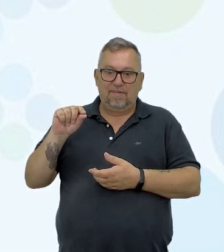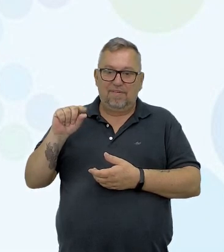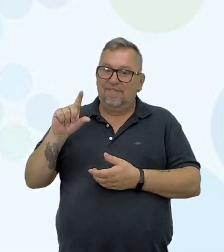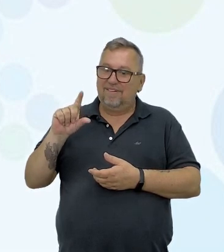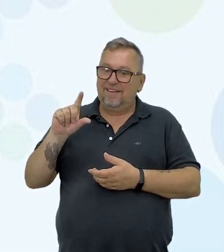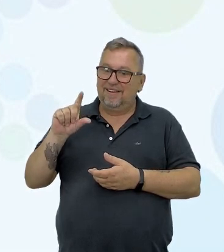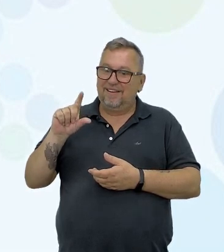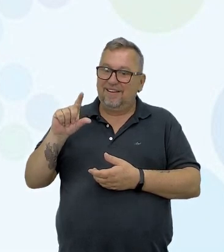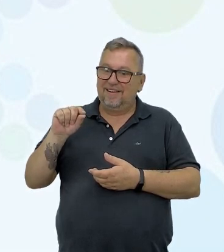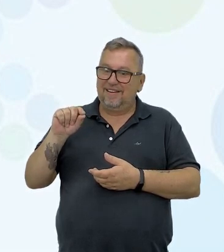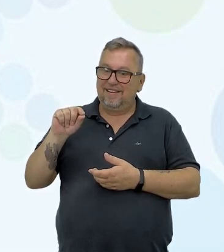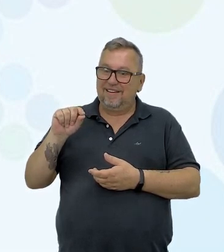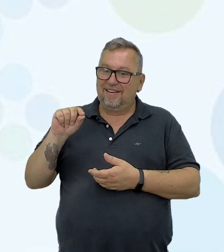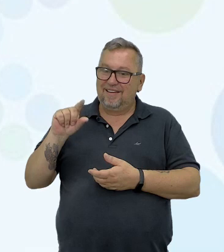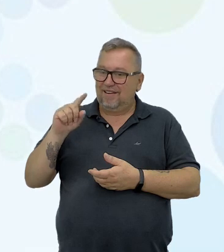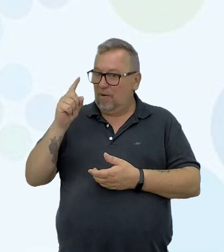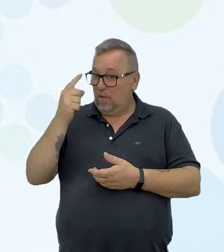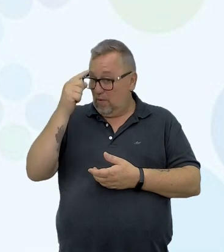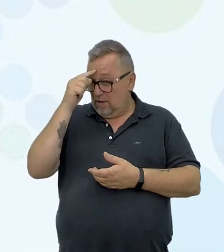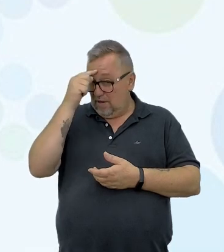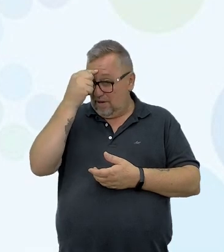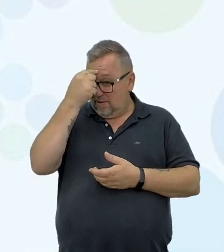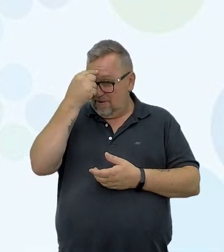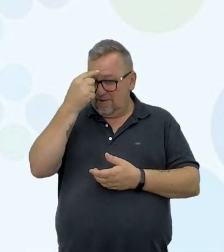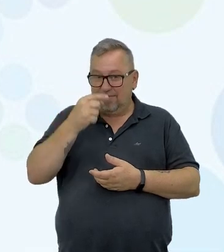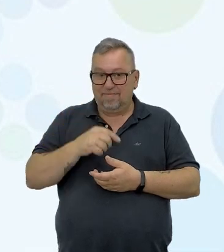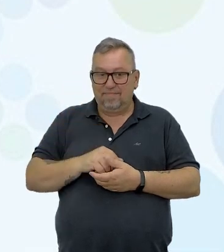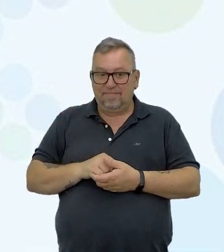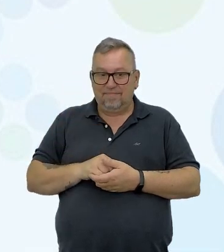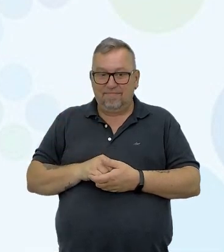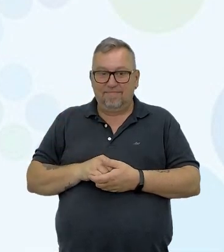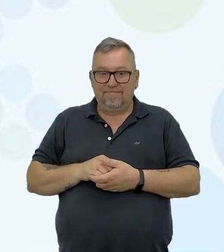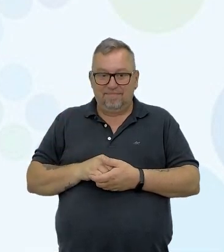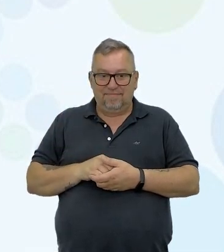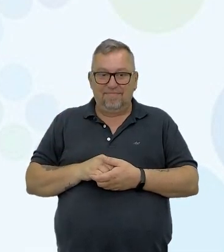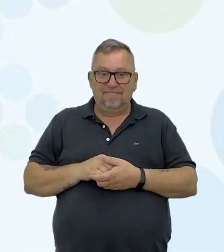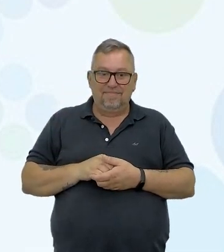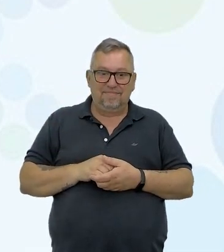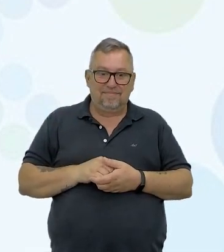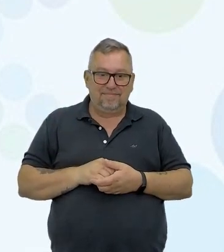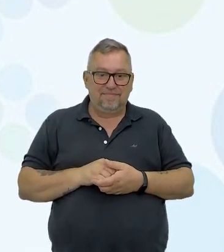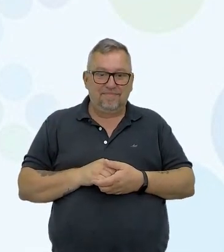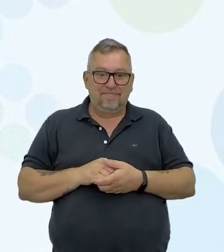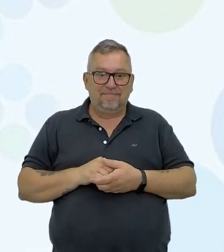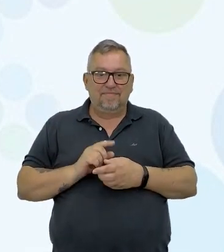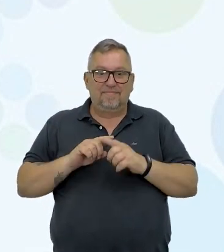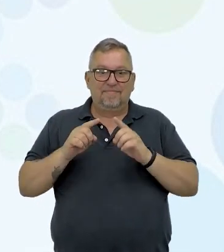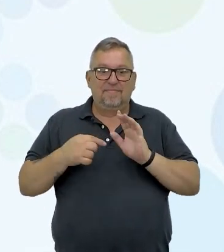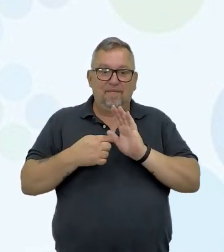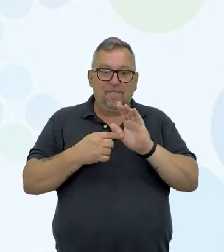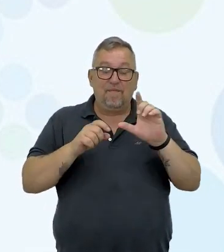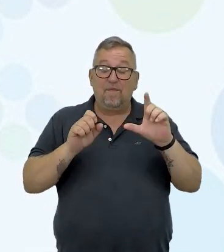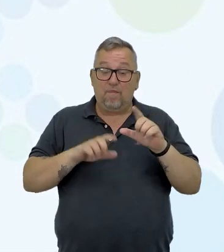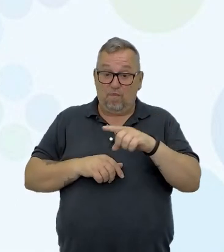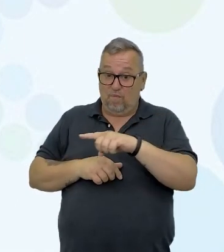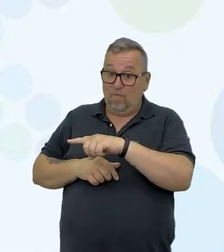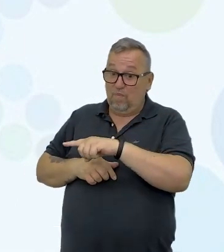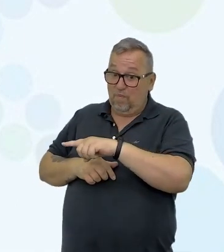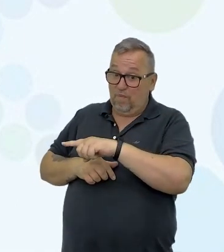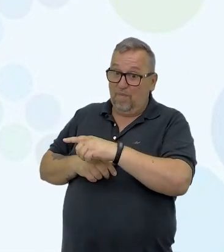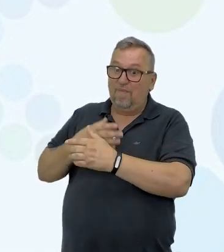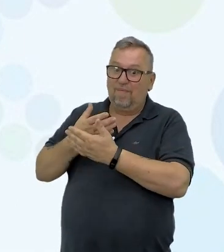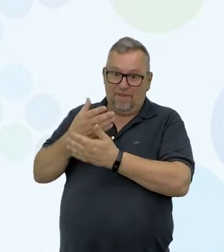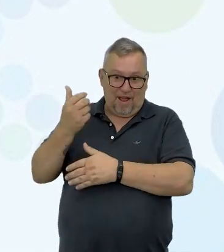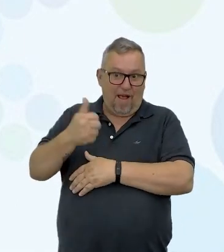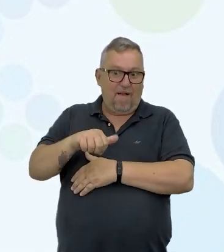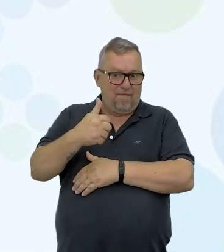Ele está piscando com um segundo, de intervalo. Tá? Olha, está aparecendo já o QR Code para você avaliar essa aula